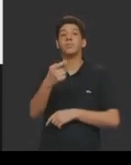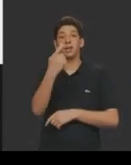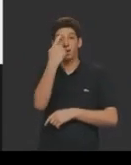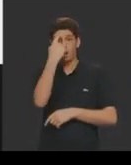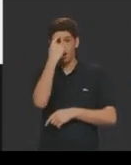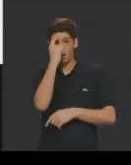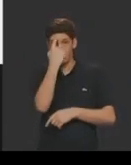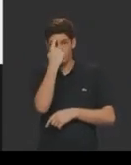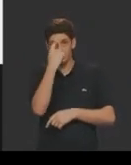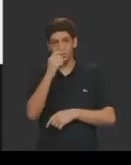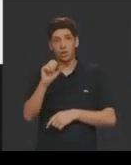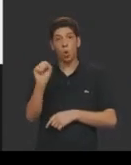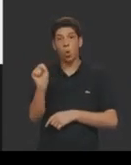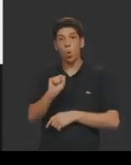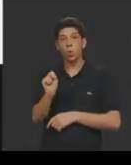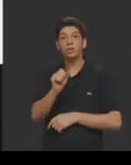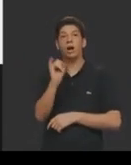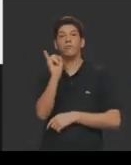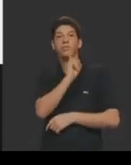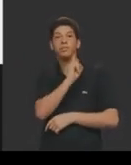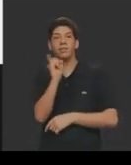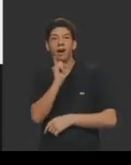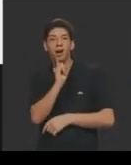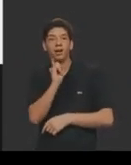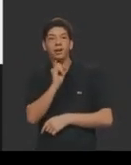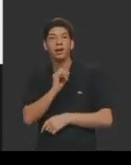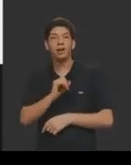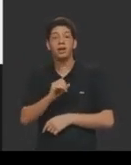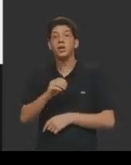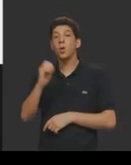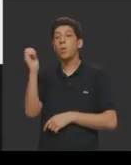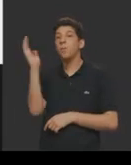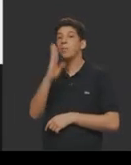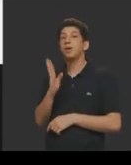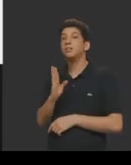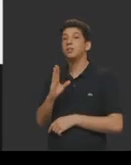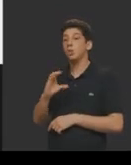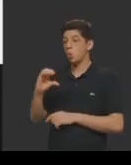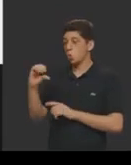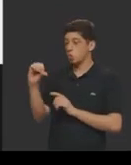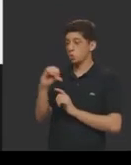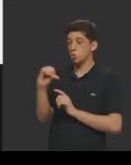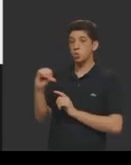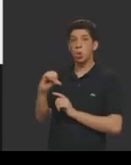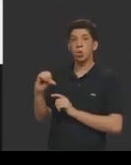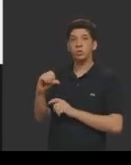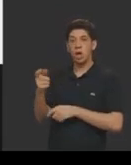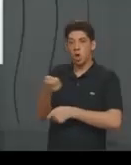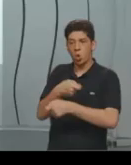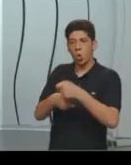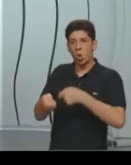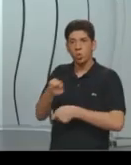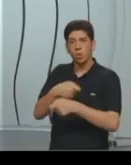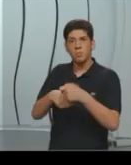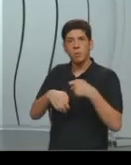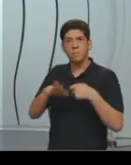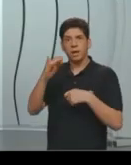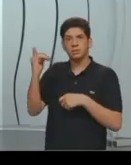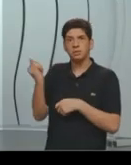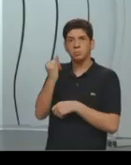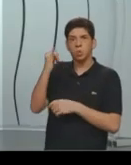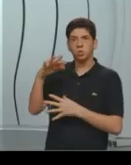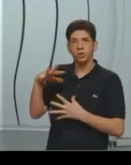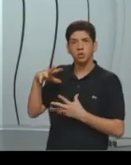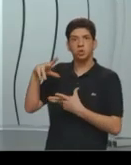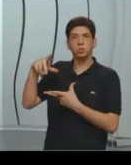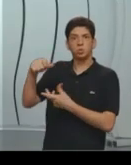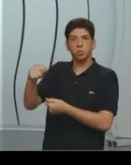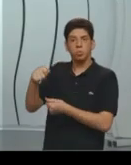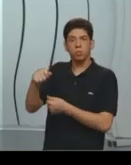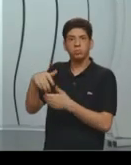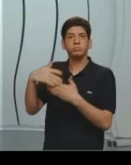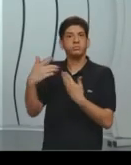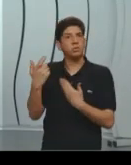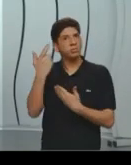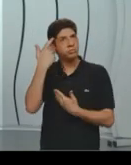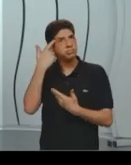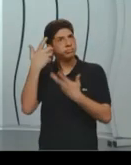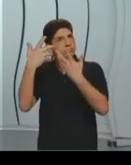Índia, o oitavo a Itália, e o Brasil é a nona economia do mundo. Então, nesse sentido, o Brasil é o nono país